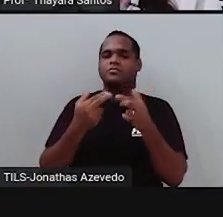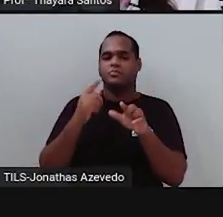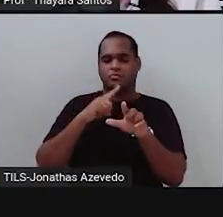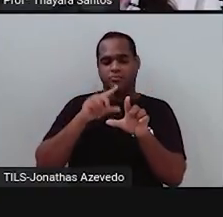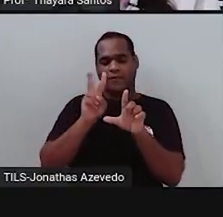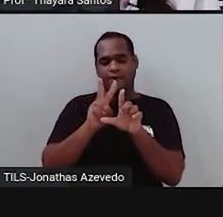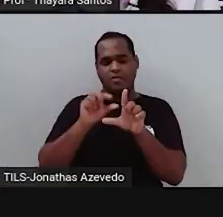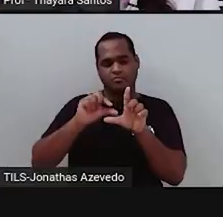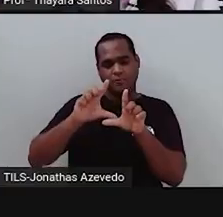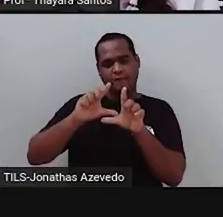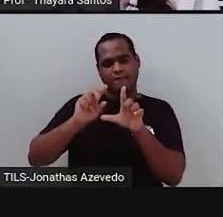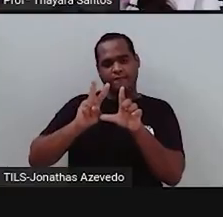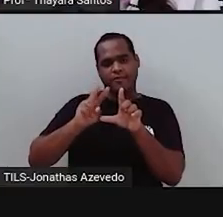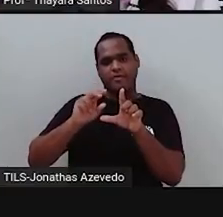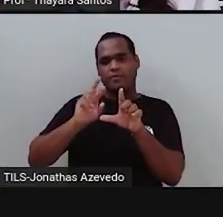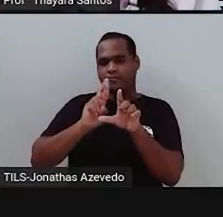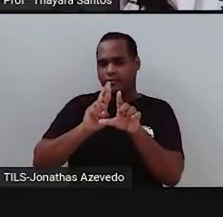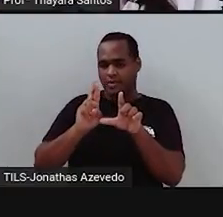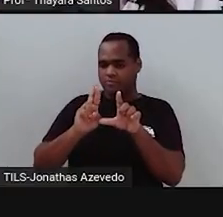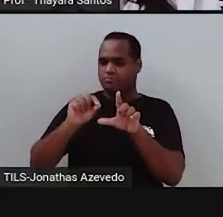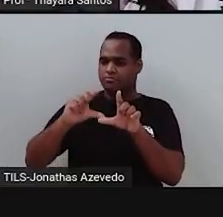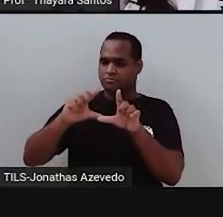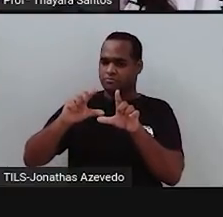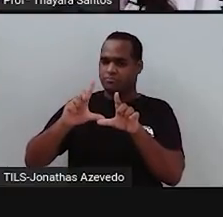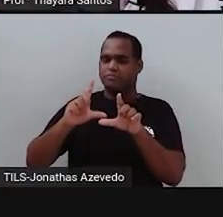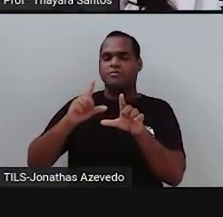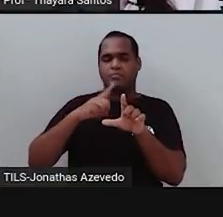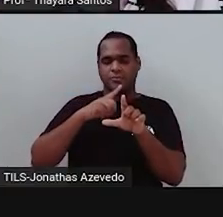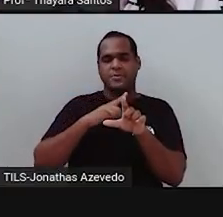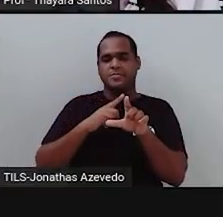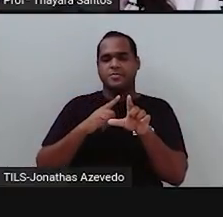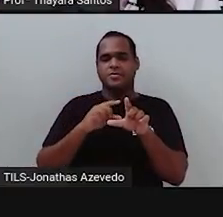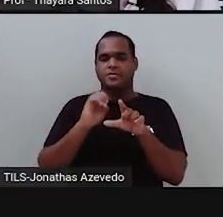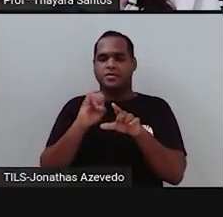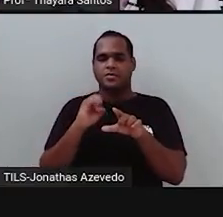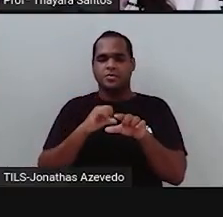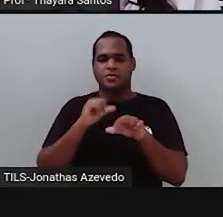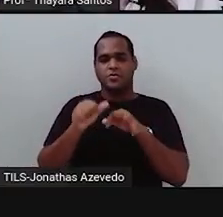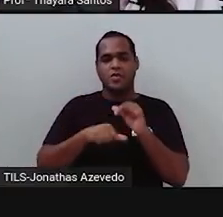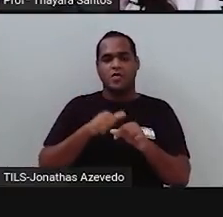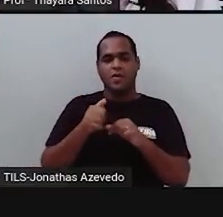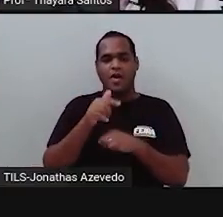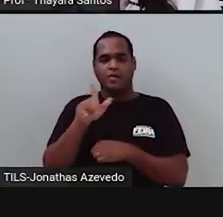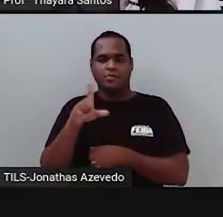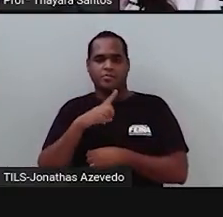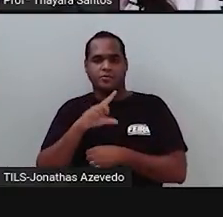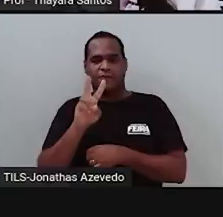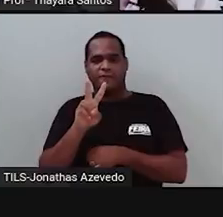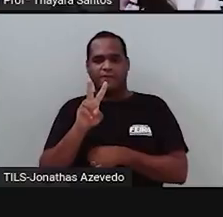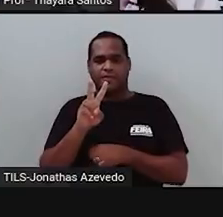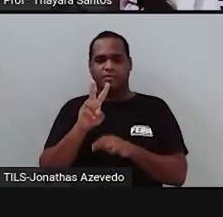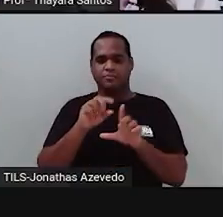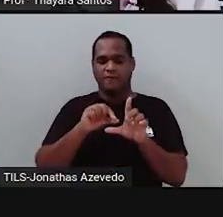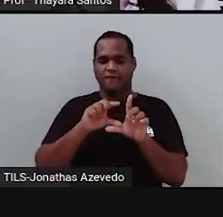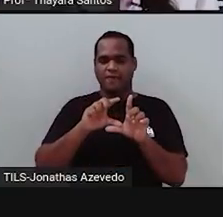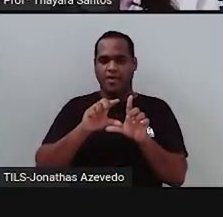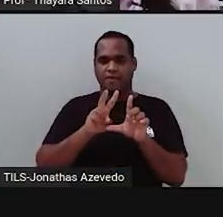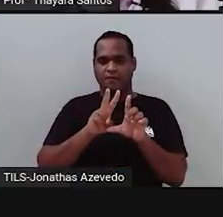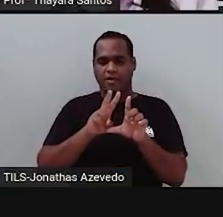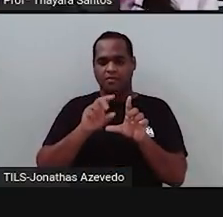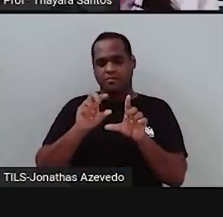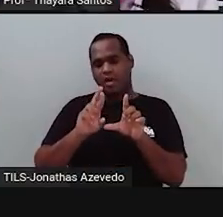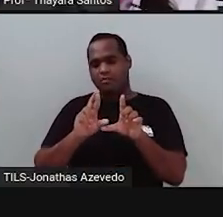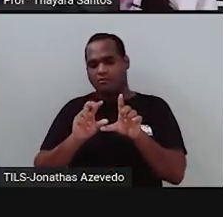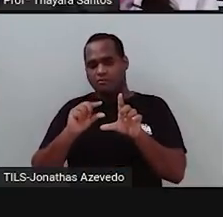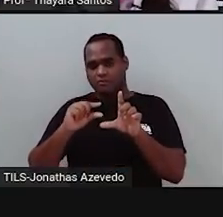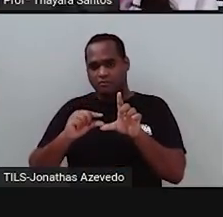dominantes. Então, por isso tem dois Rzão aqui. Agora, se eu cruzo essa planta daqui com essa de cá, com esse gameta de cá, qual é a